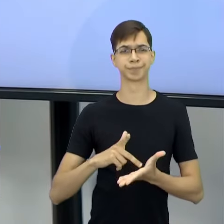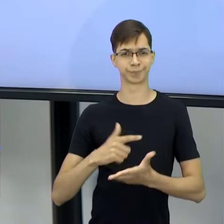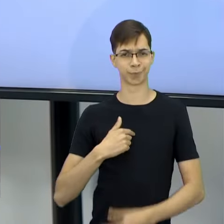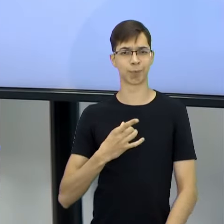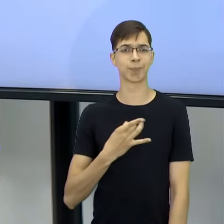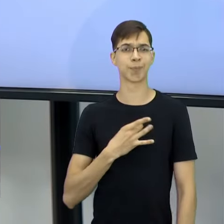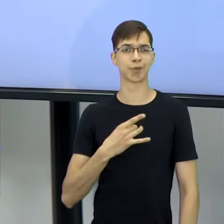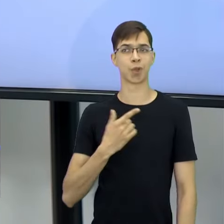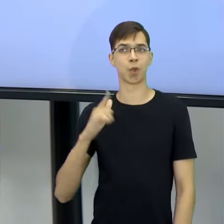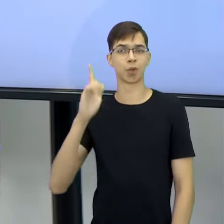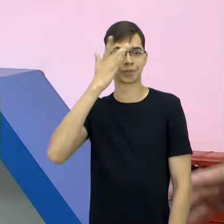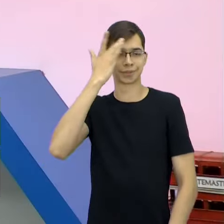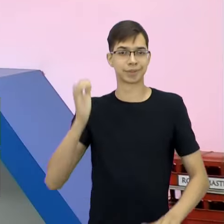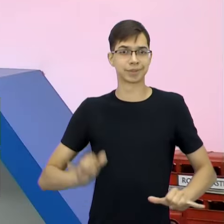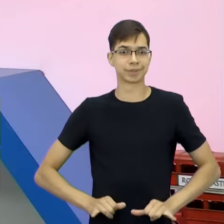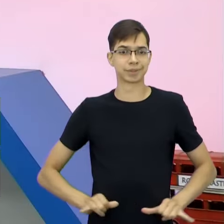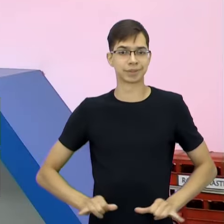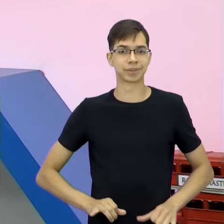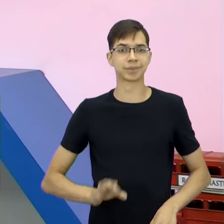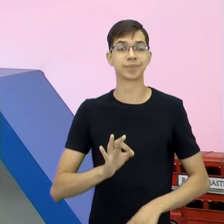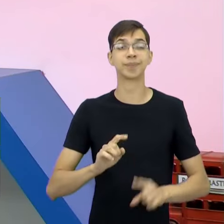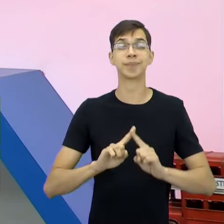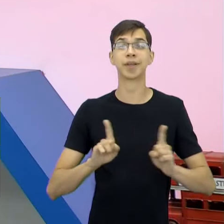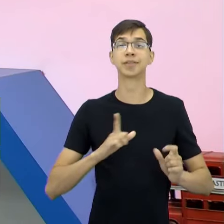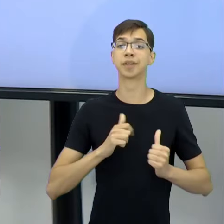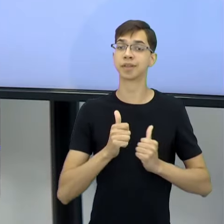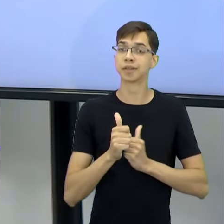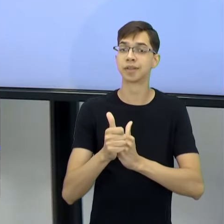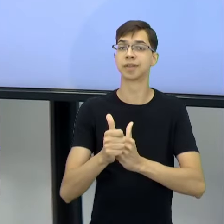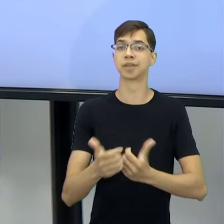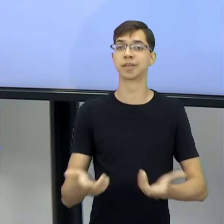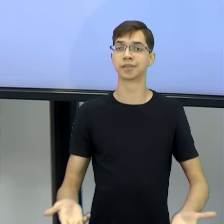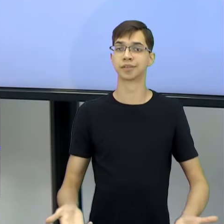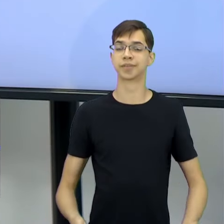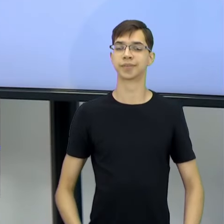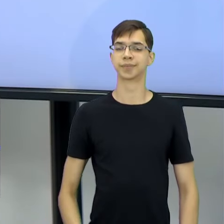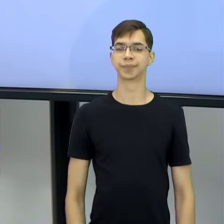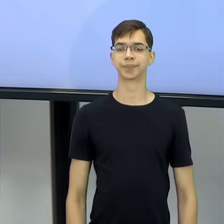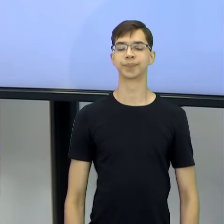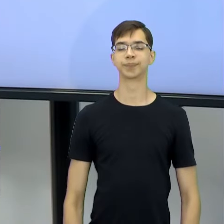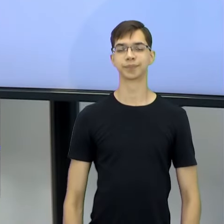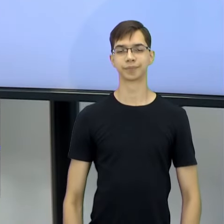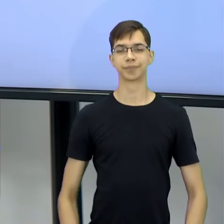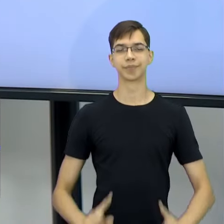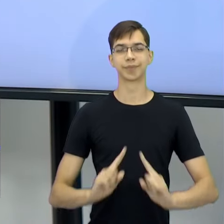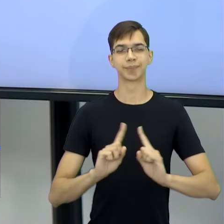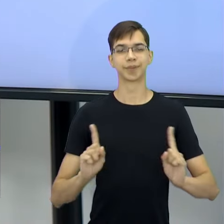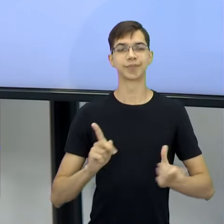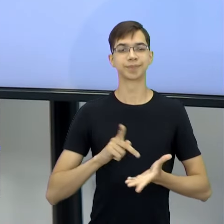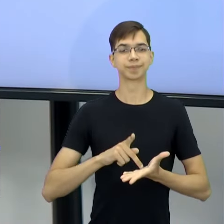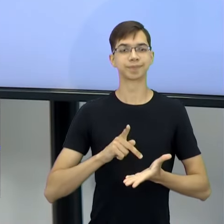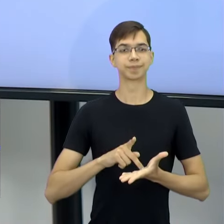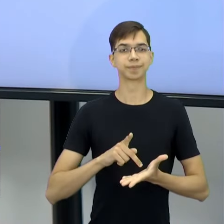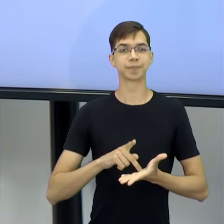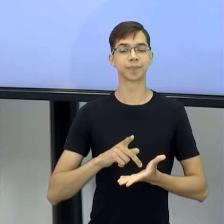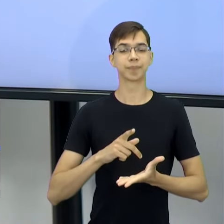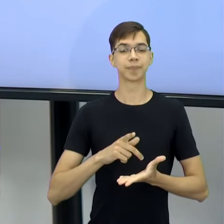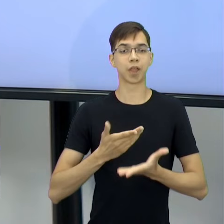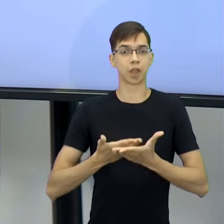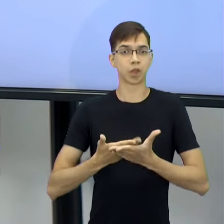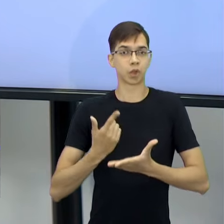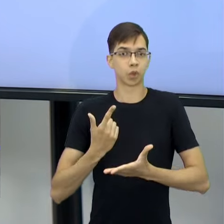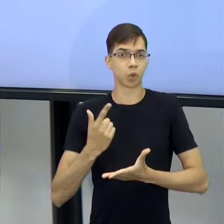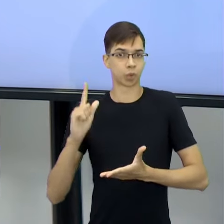alguém, né? Porque dá para perceber isso. o guia, Então, é mesmo assim que é extintivo, né? É uma experiência que até que passo aqui. Já posso falar da outra aula, né?